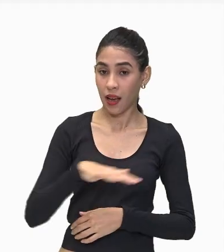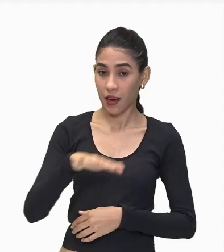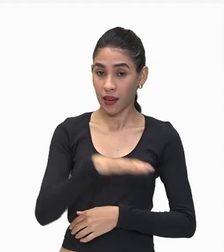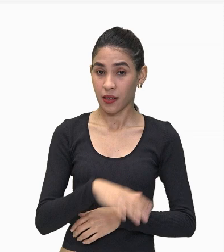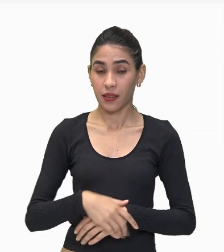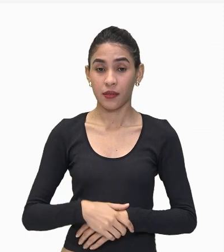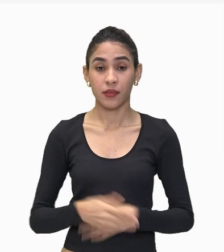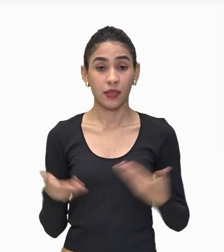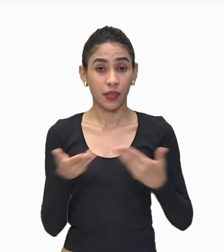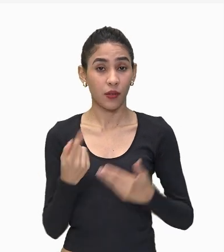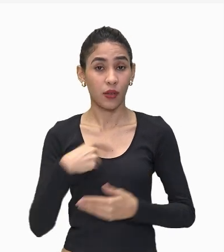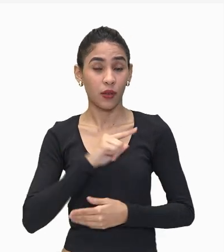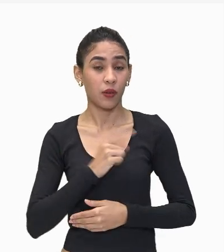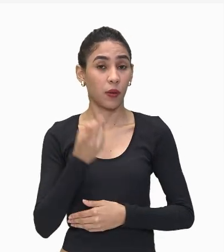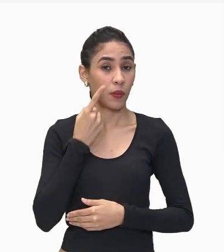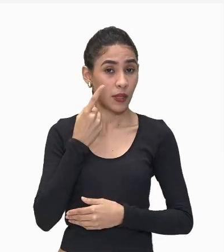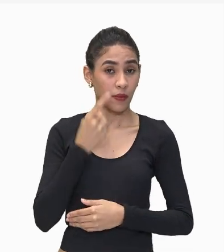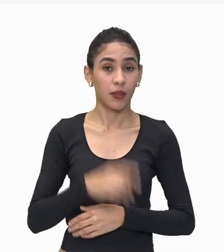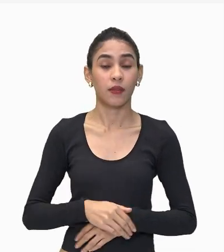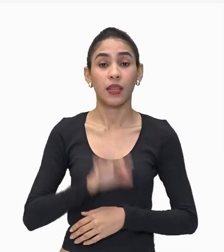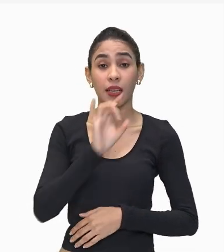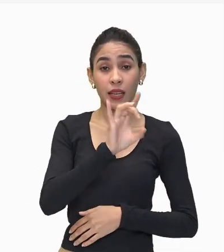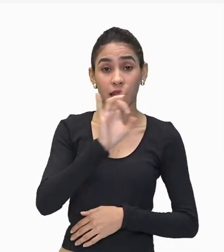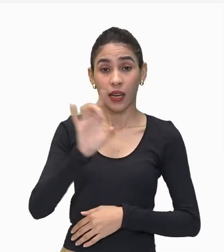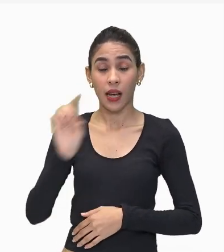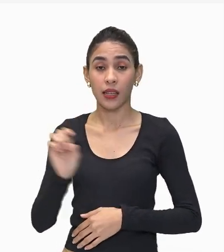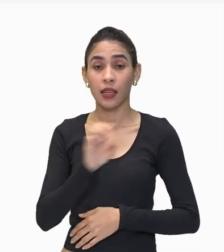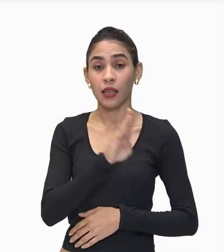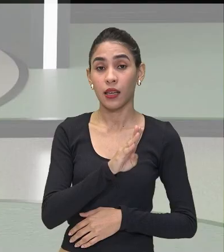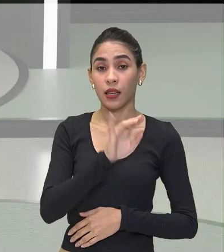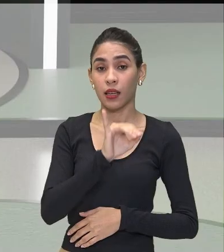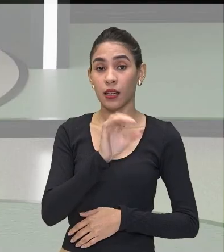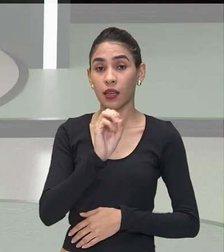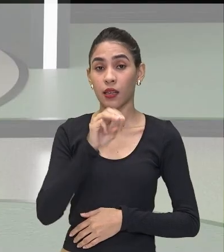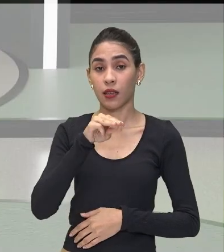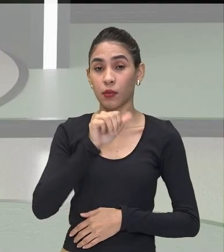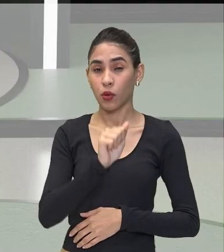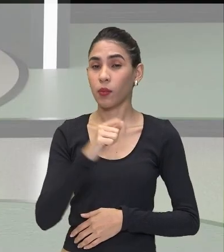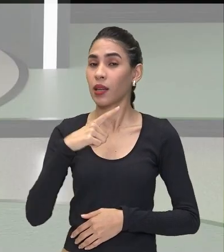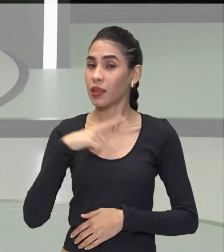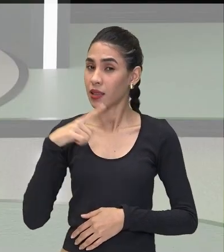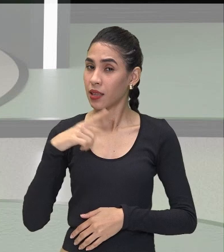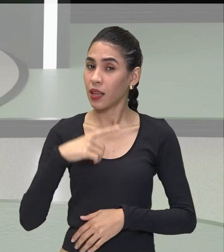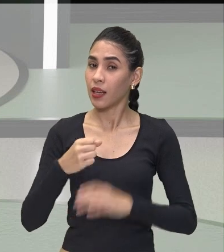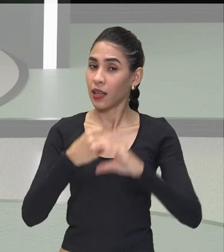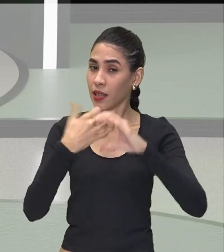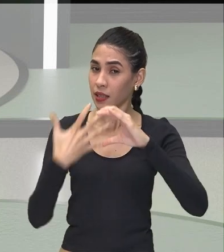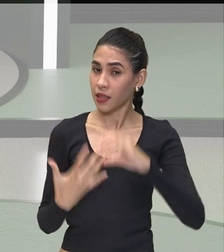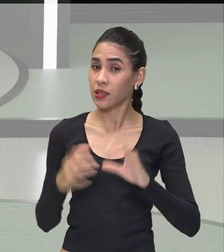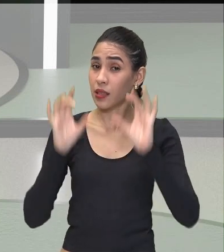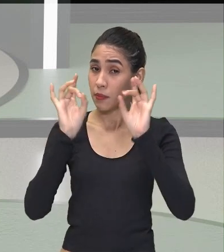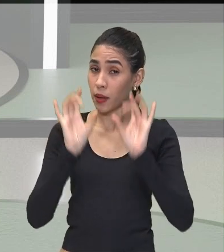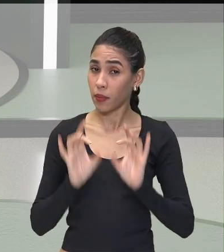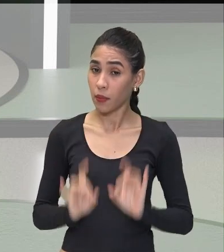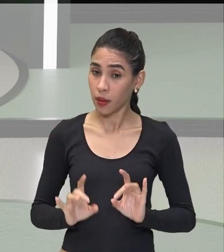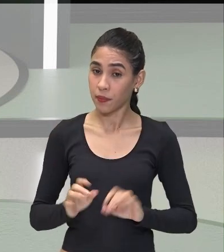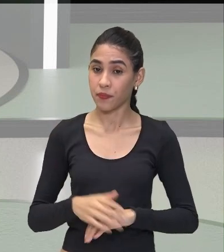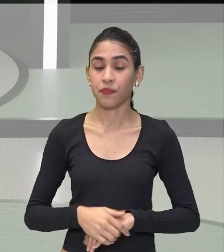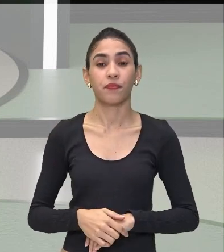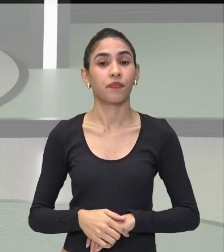Vai observar Que cada bioma Ele tem Uma característica Específica E aí a gente Vai